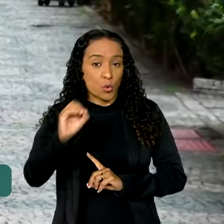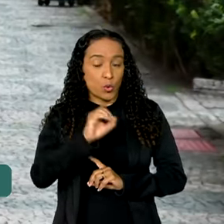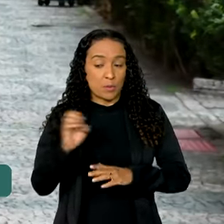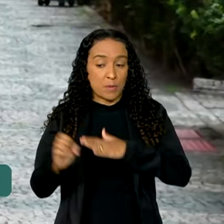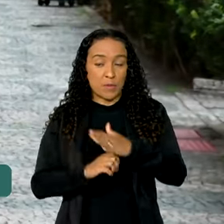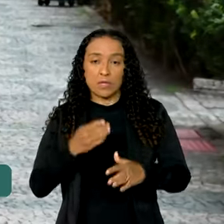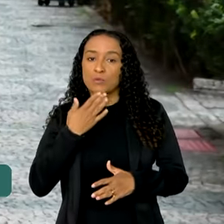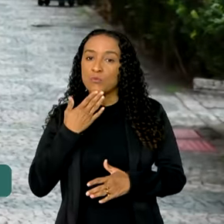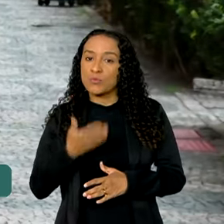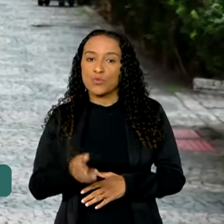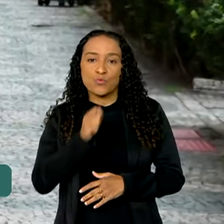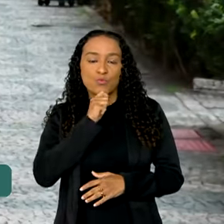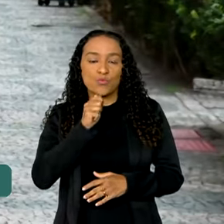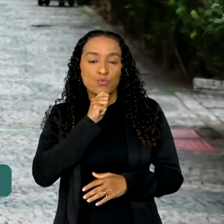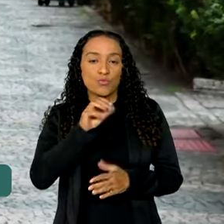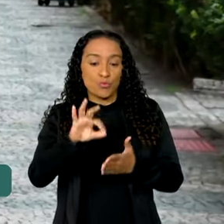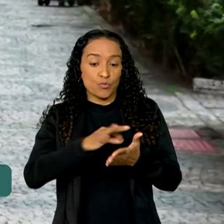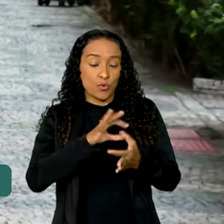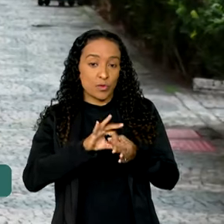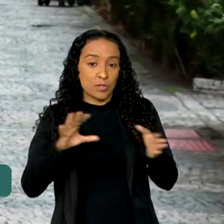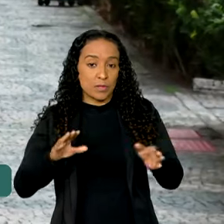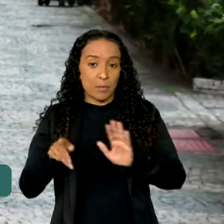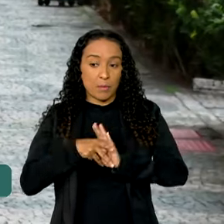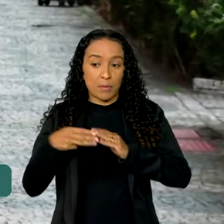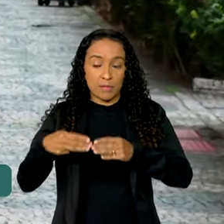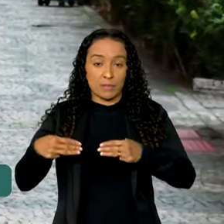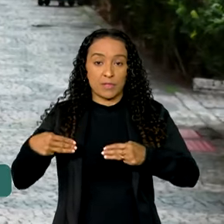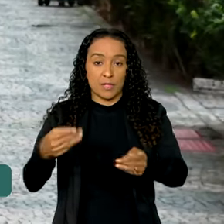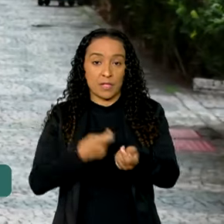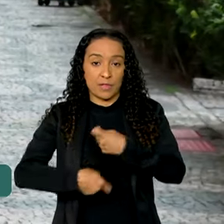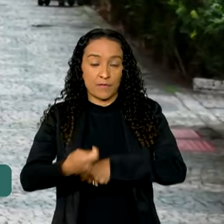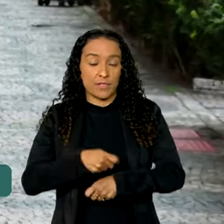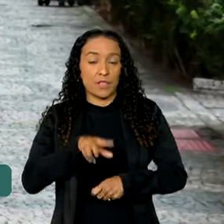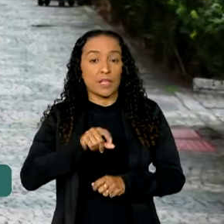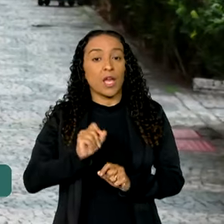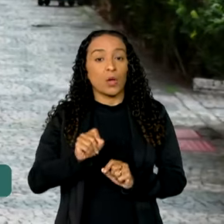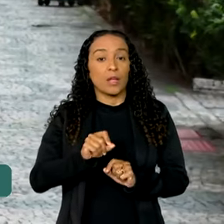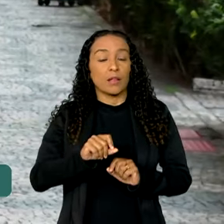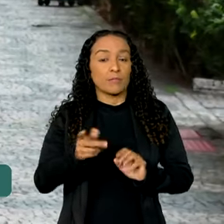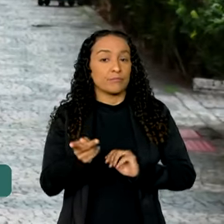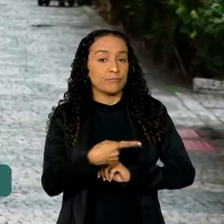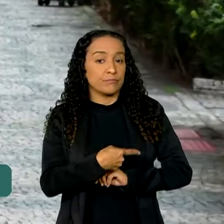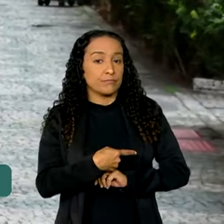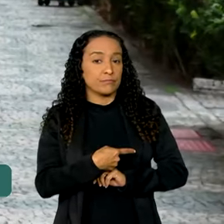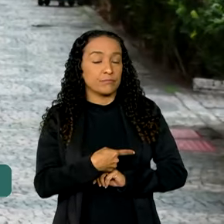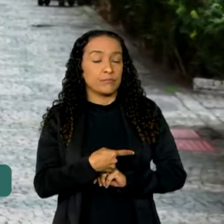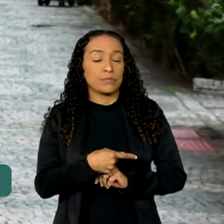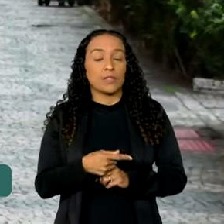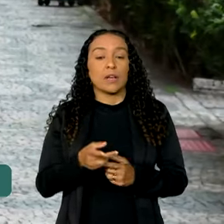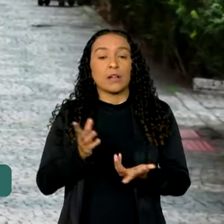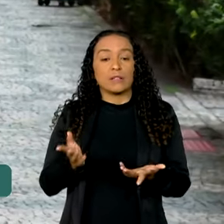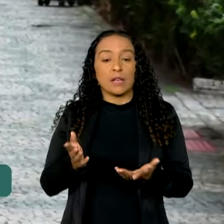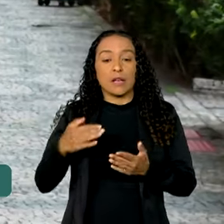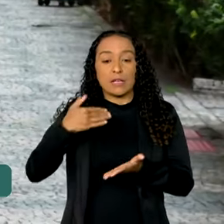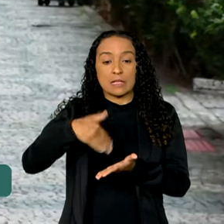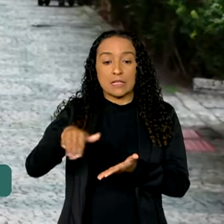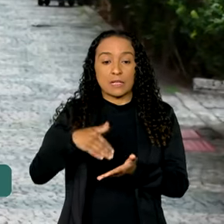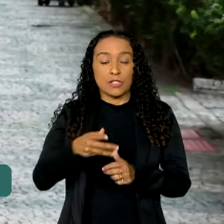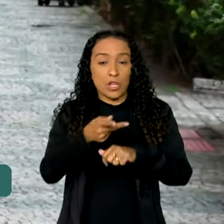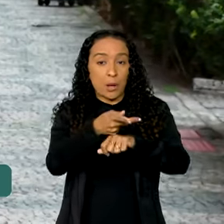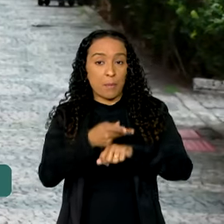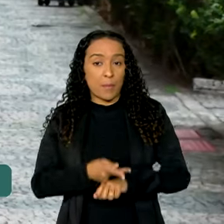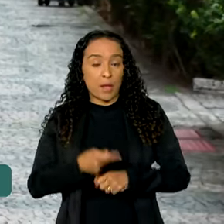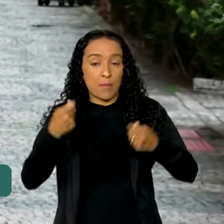não tiverem pedido autorização para o Ministério da Fazenda serão consideradas ilegais. A secretária de prêmios e